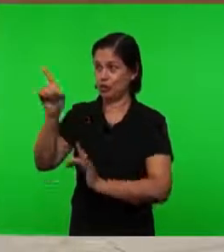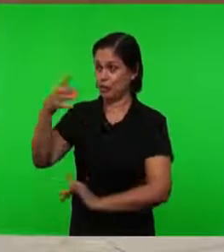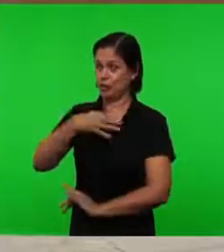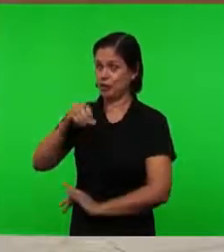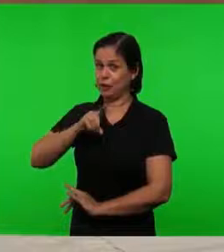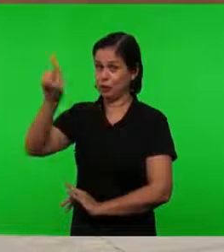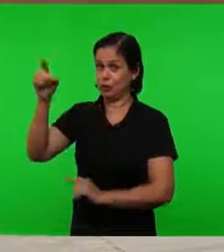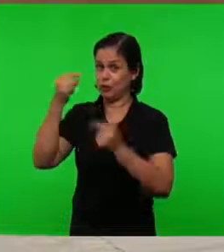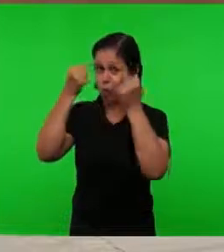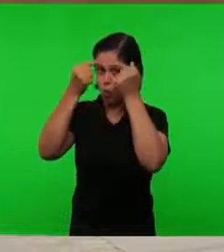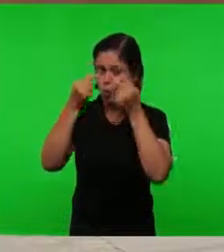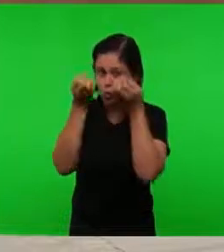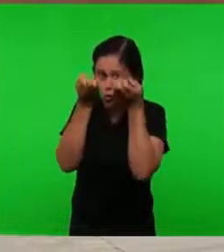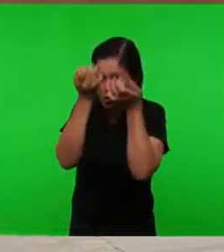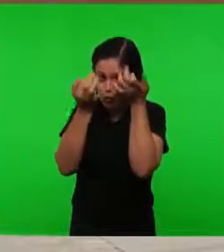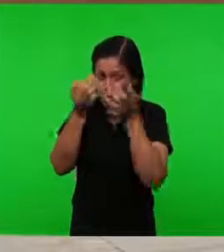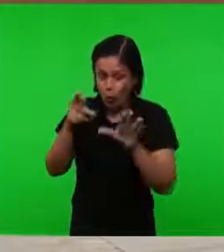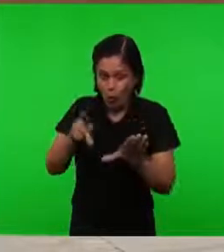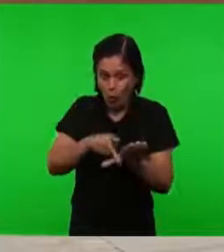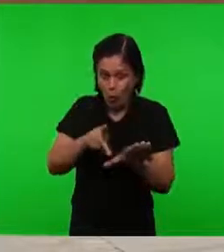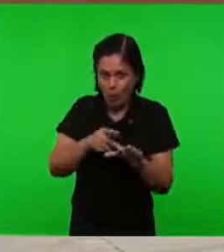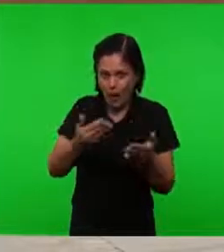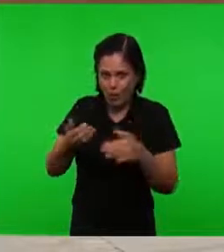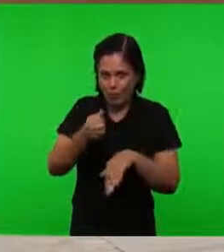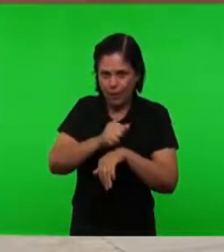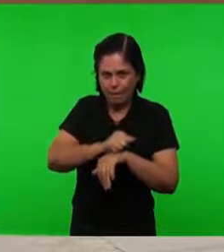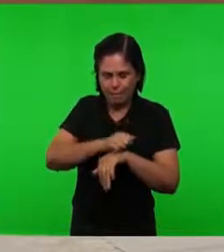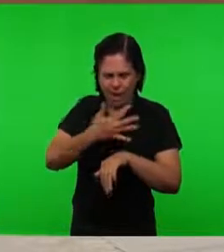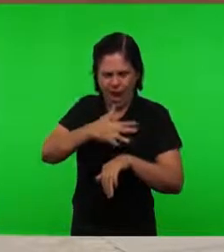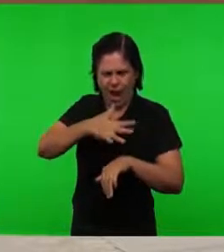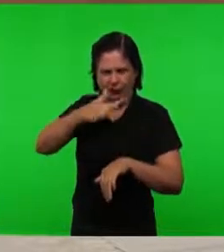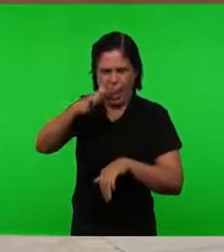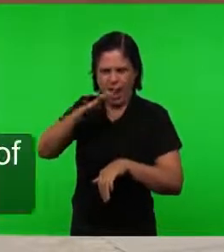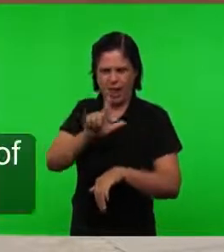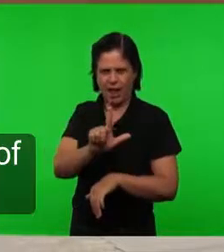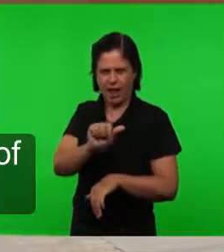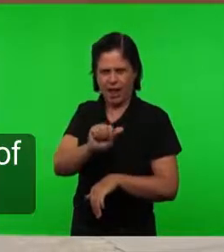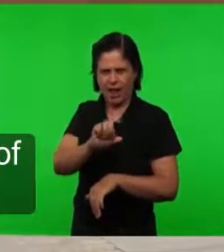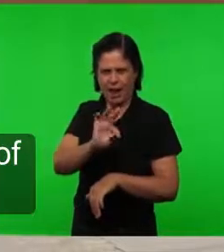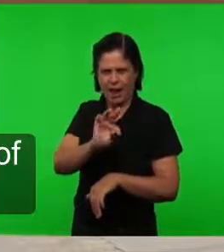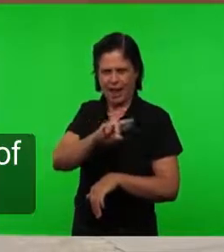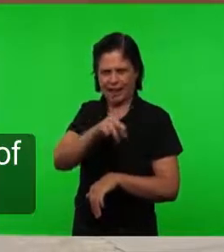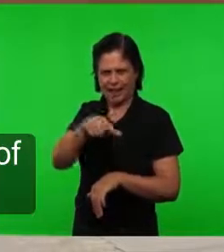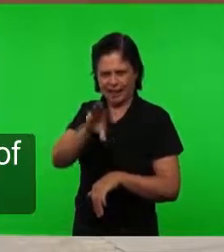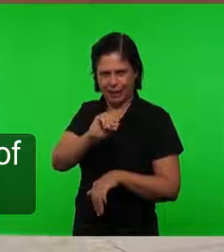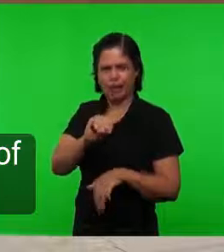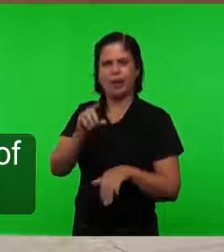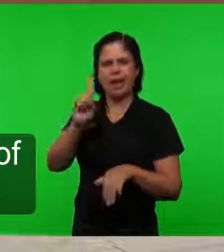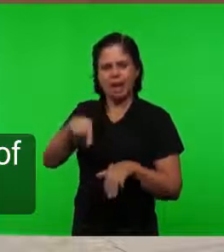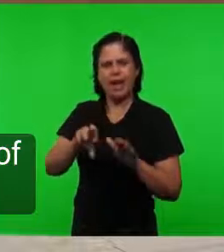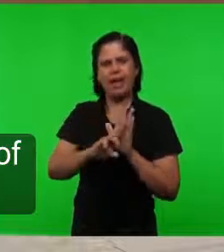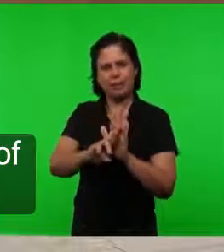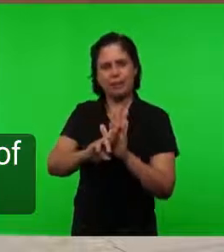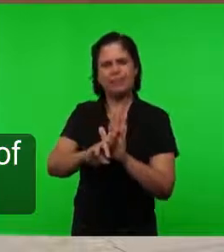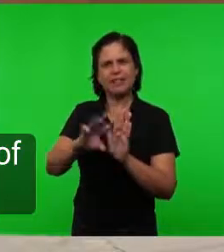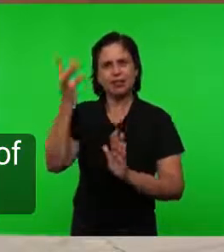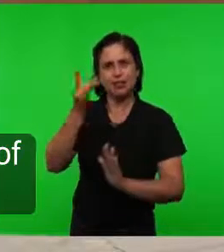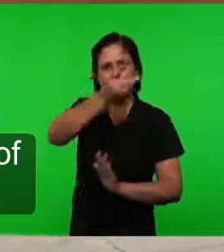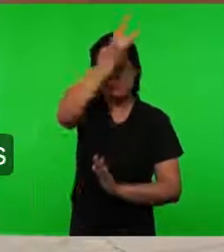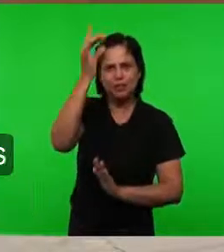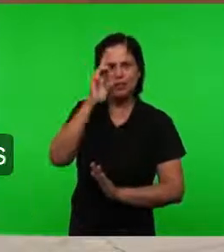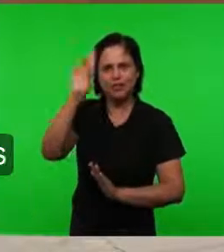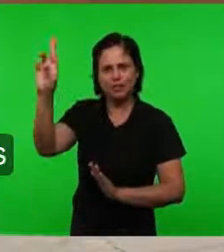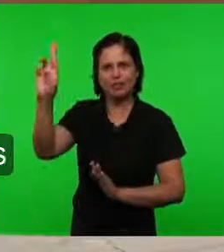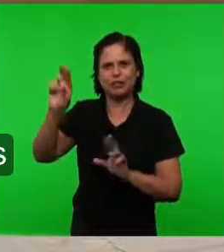fogo E os pés Semelhantes a Latão Veluzente Então aqui está A operação do Espírito do Senhor Na expressão O